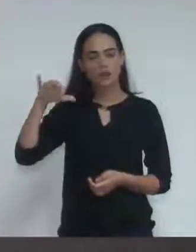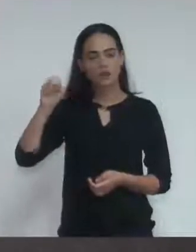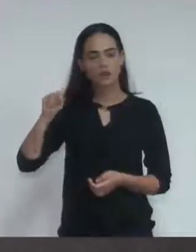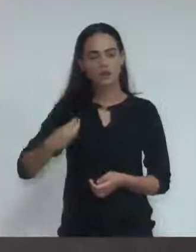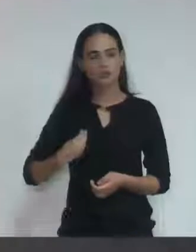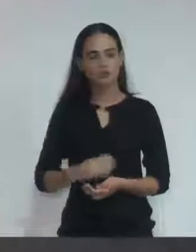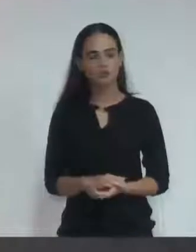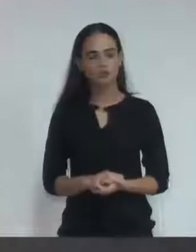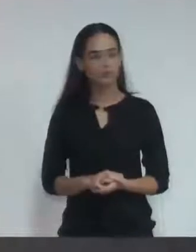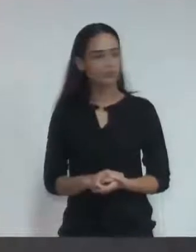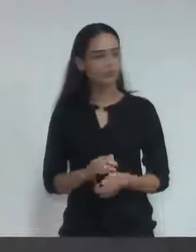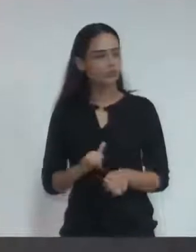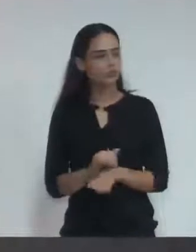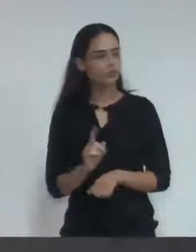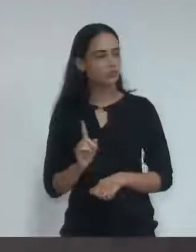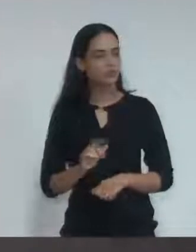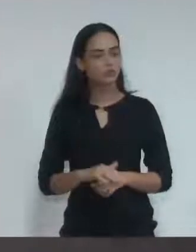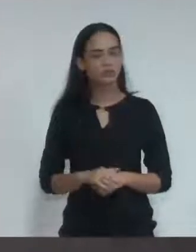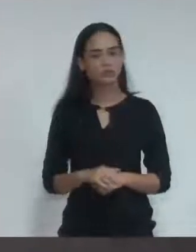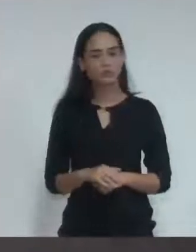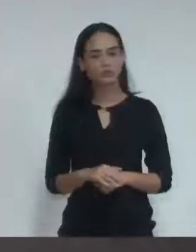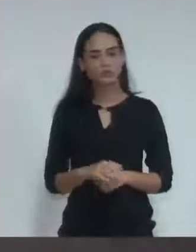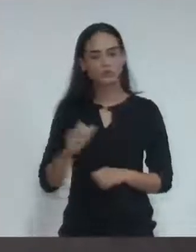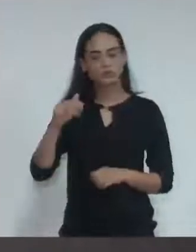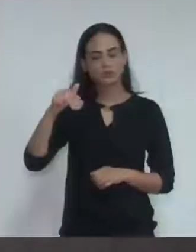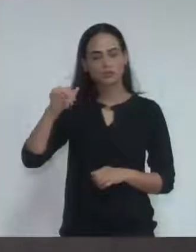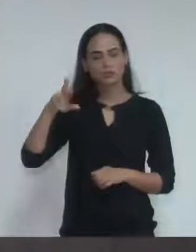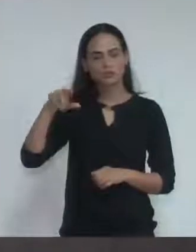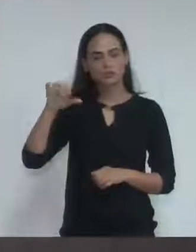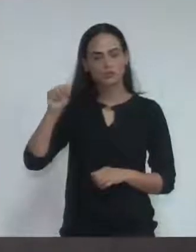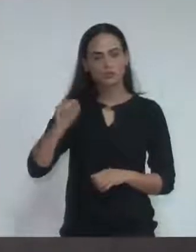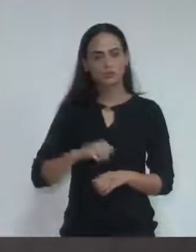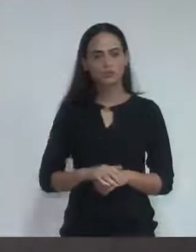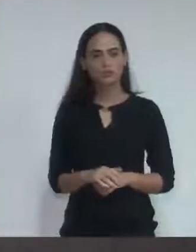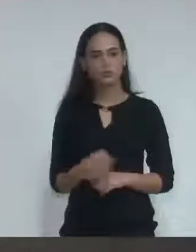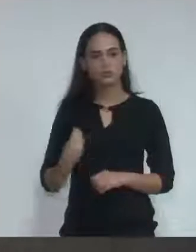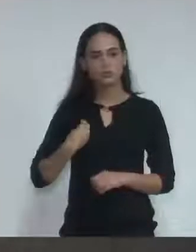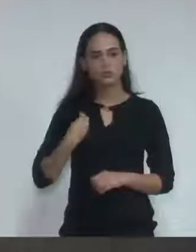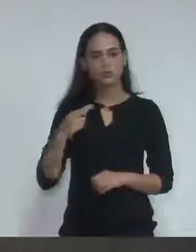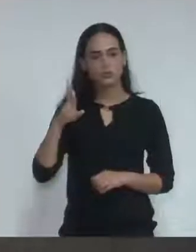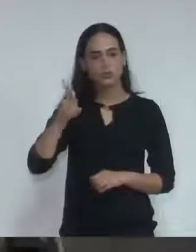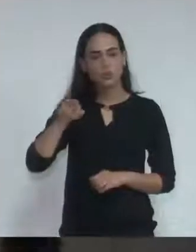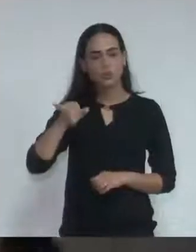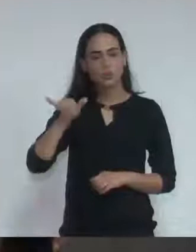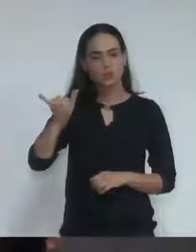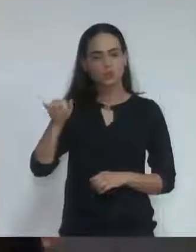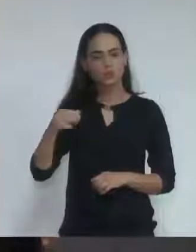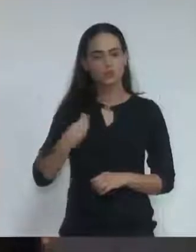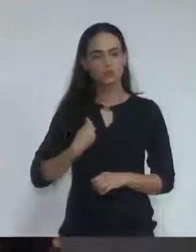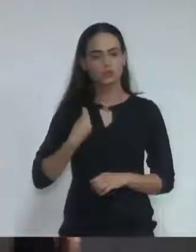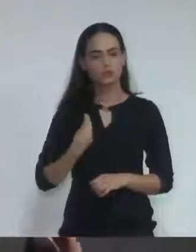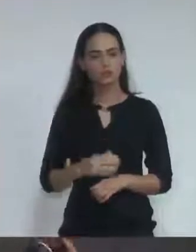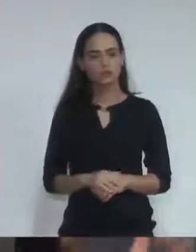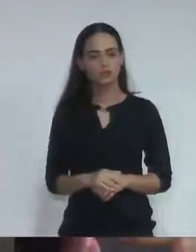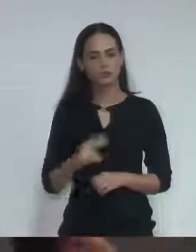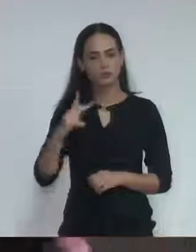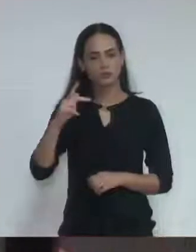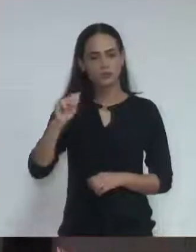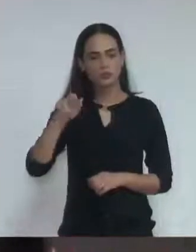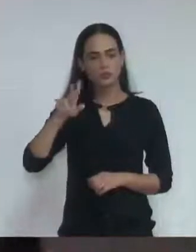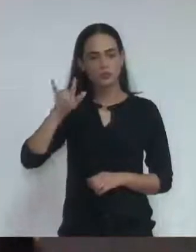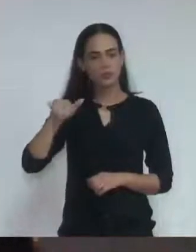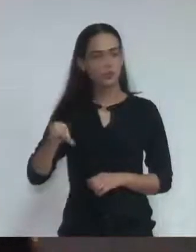Vereador Marcos Reaz. Vereador Nil Ramos. Presente. Vereador Paulinho Palmeira.